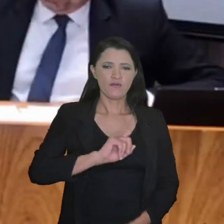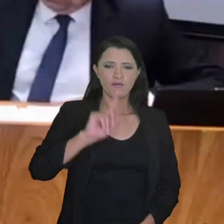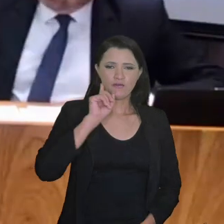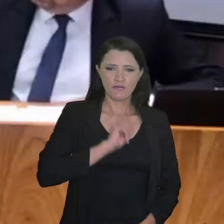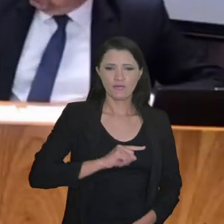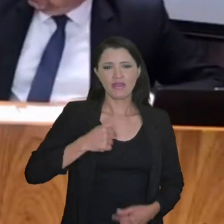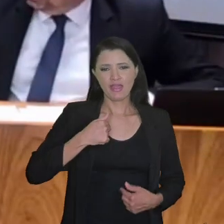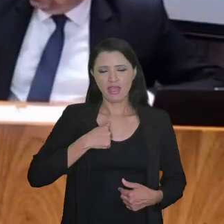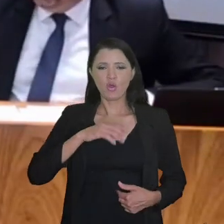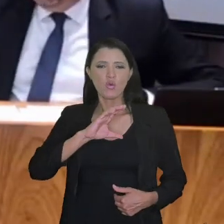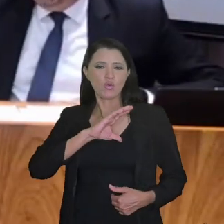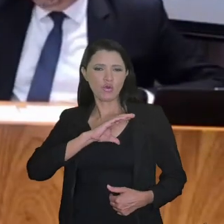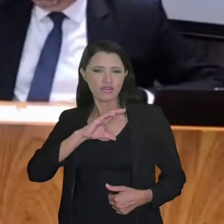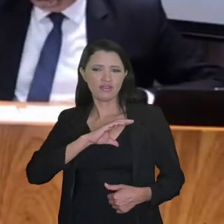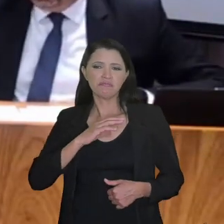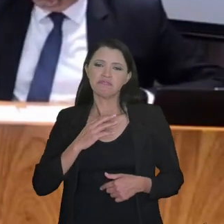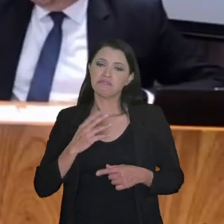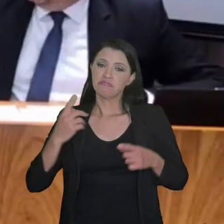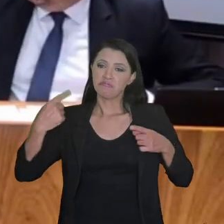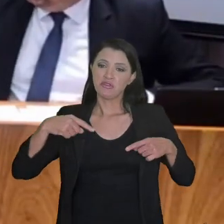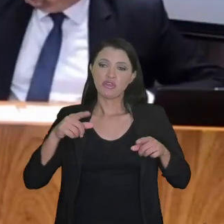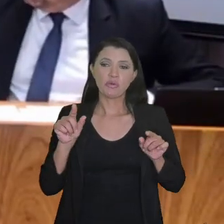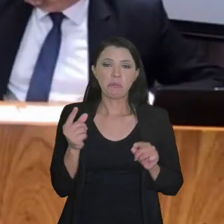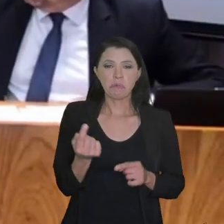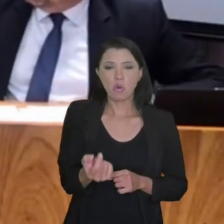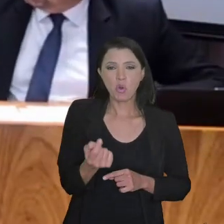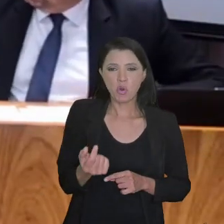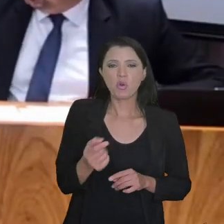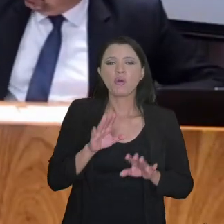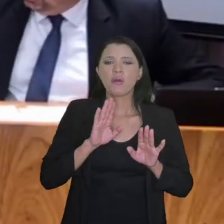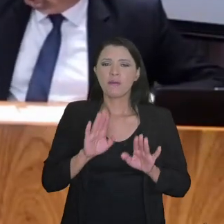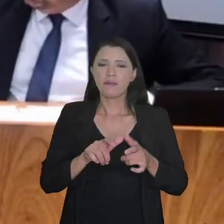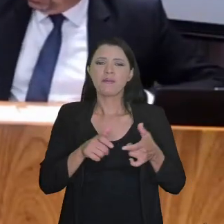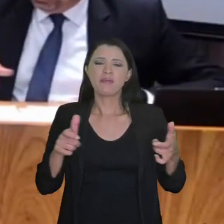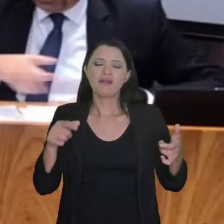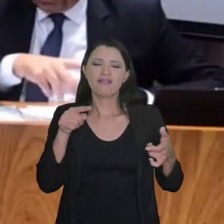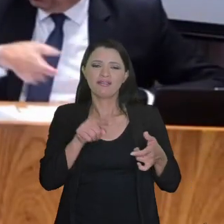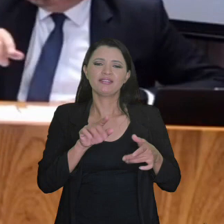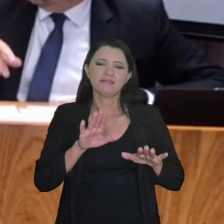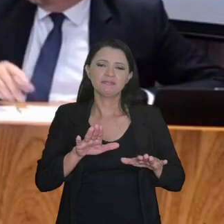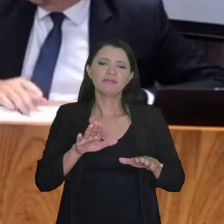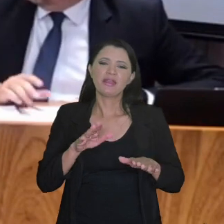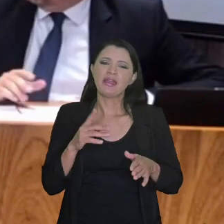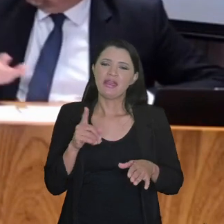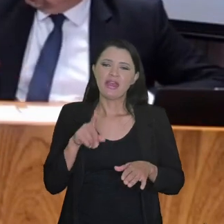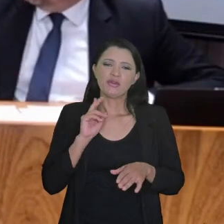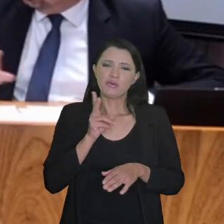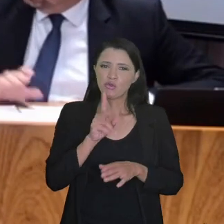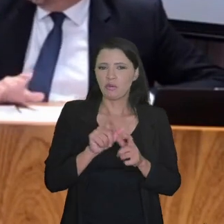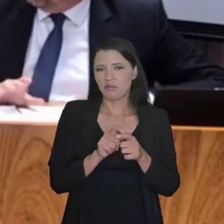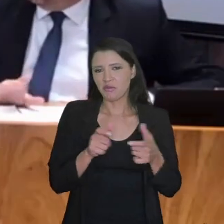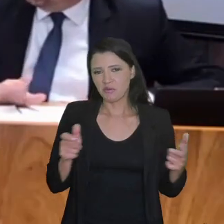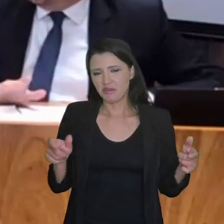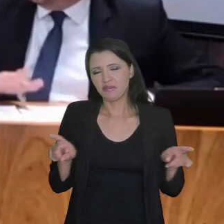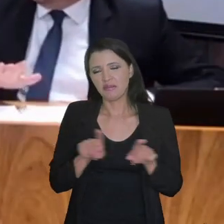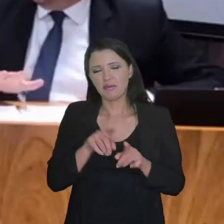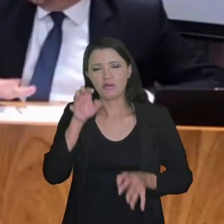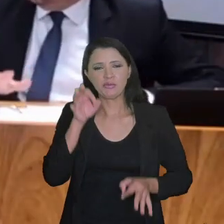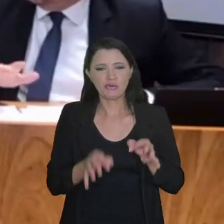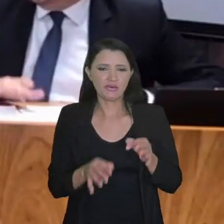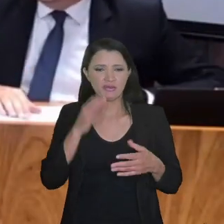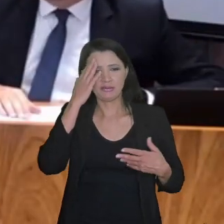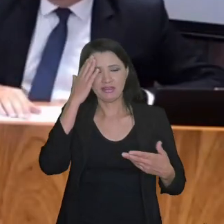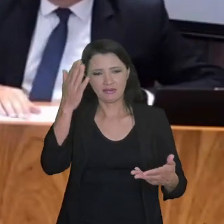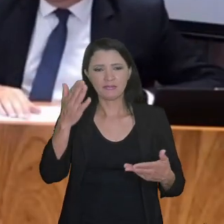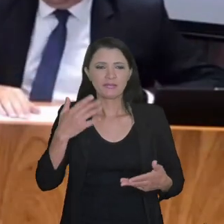falou que era flamenguista, eu, corintiano, talvez a gente esteja em minoria aqui, mas certamente no público está aqui, e nós continuamos na